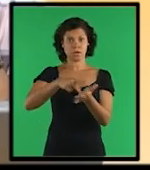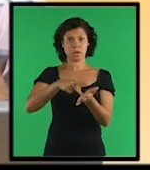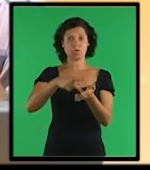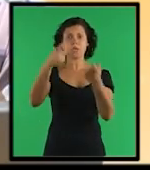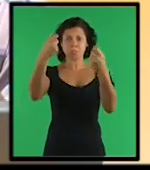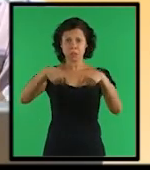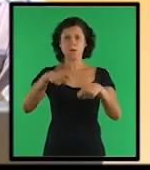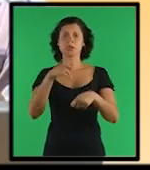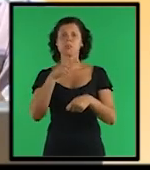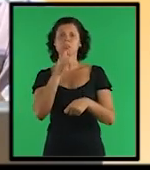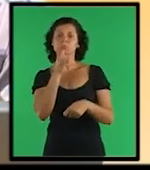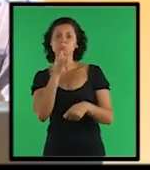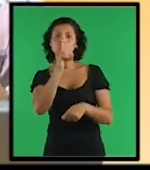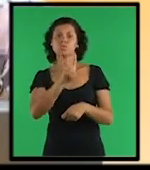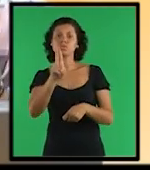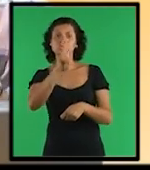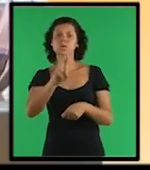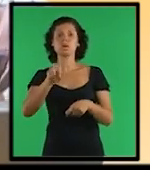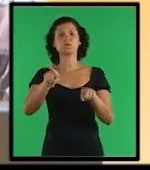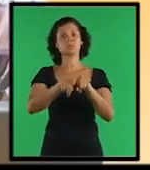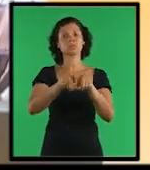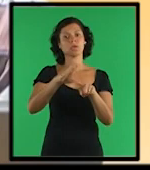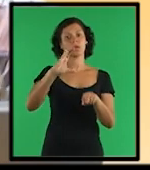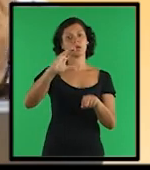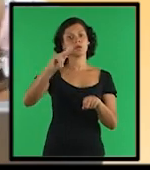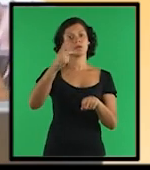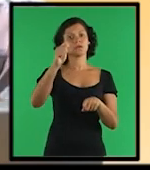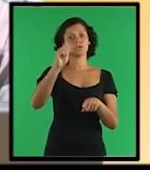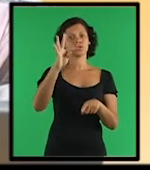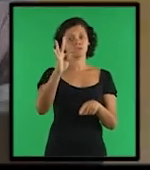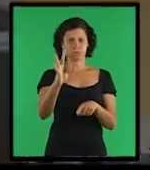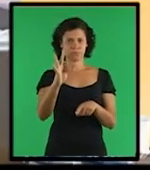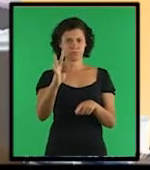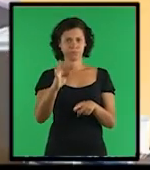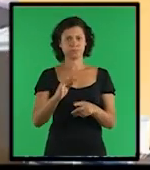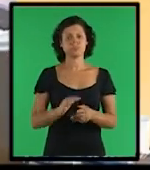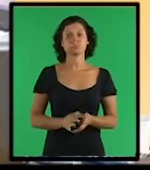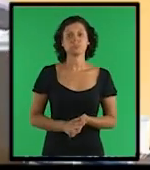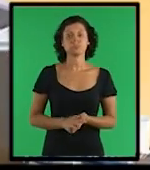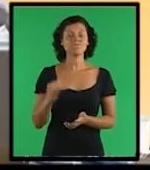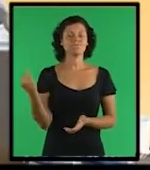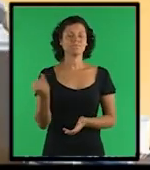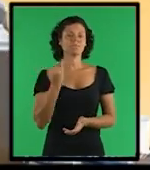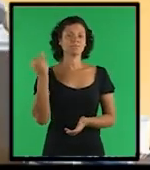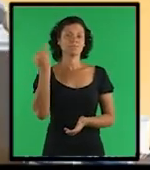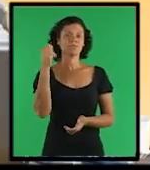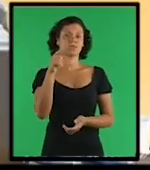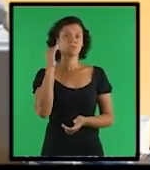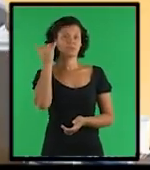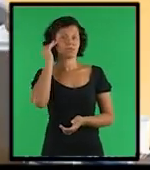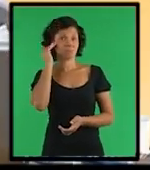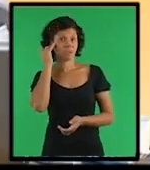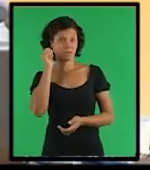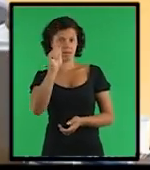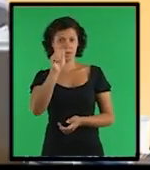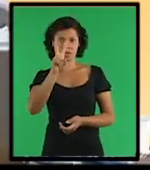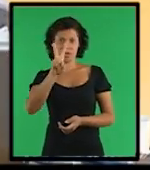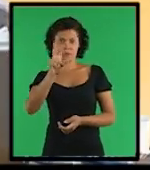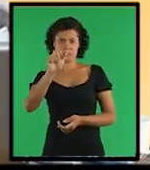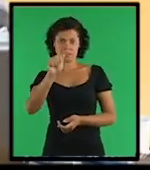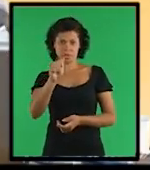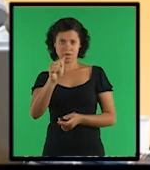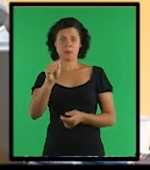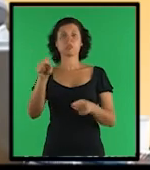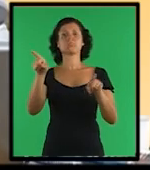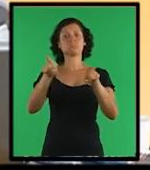acesso daqueles que podem estar online na hora do chat. É importante que você compreenda que o AVA, bem como